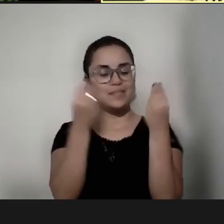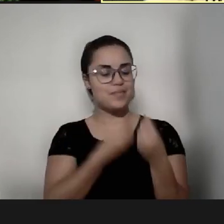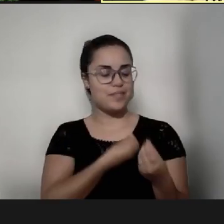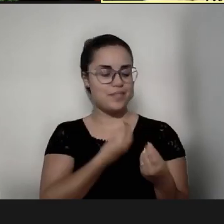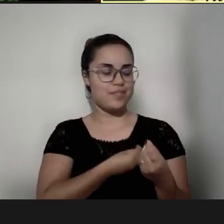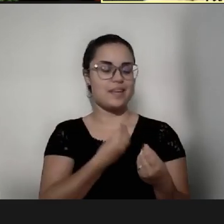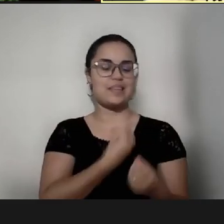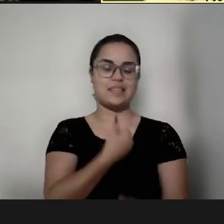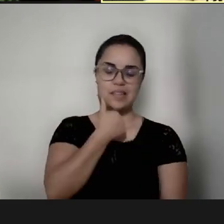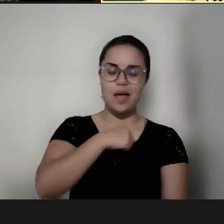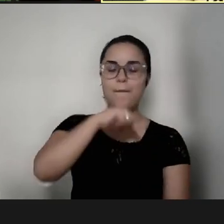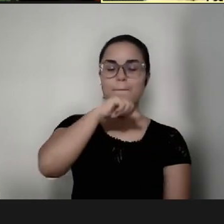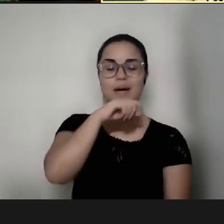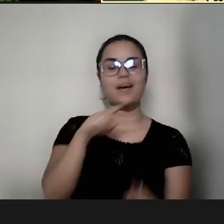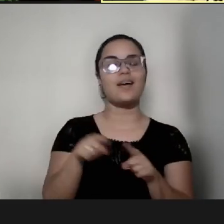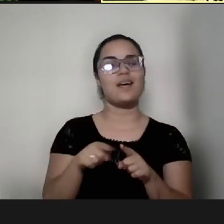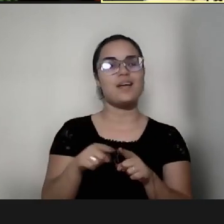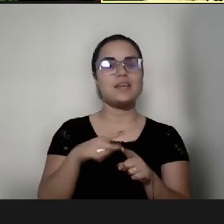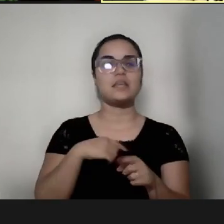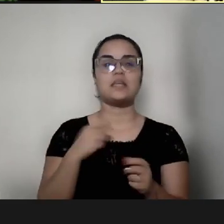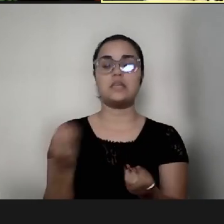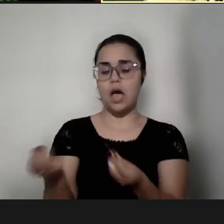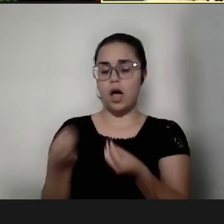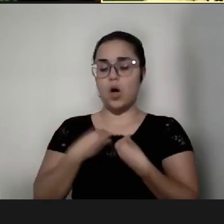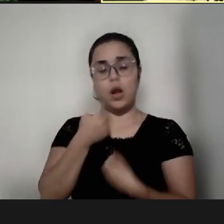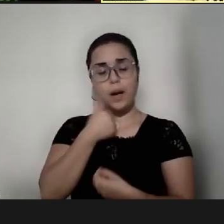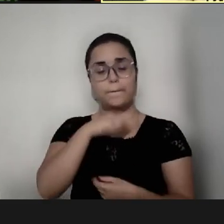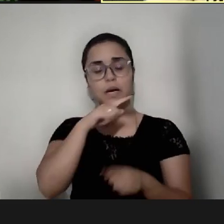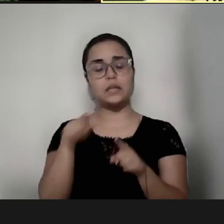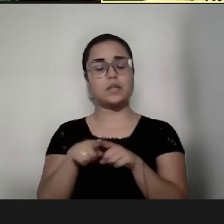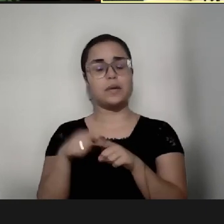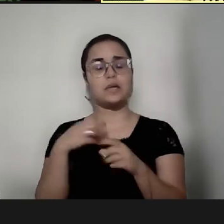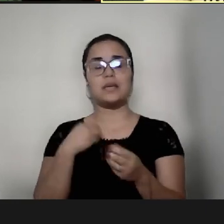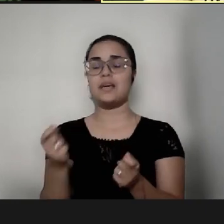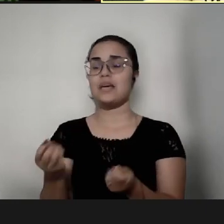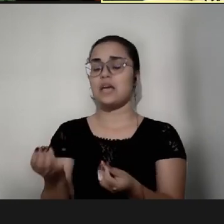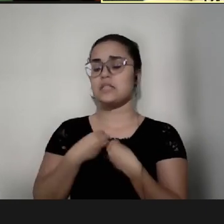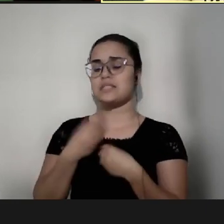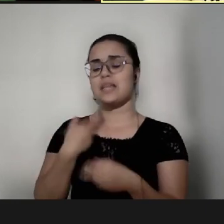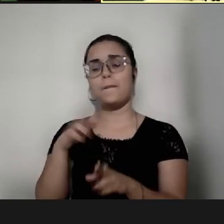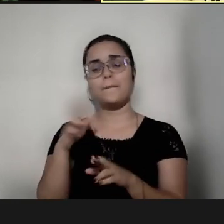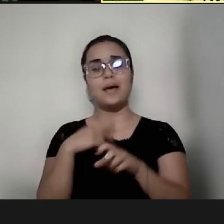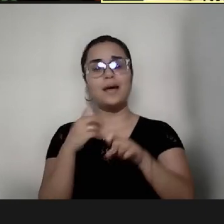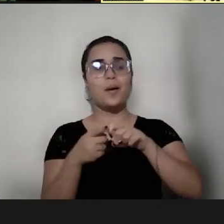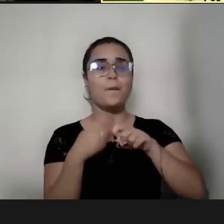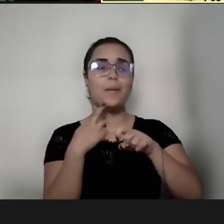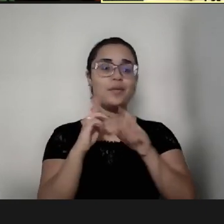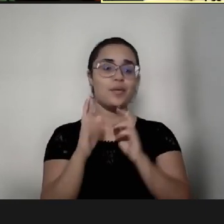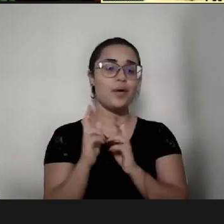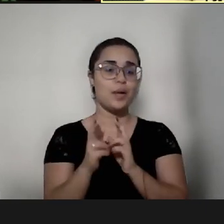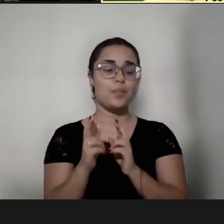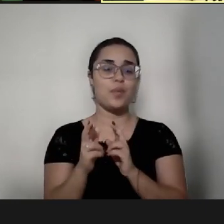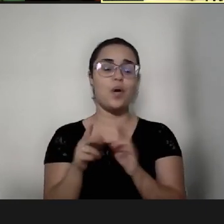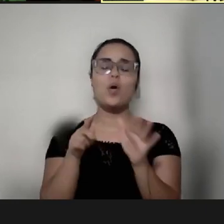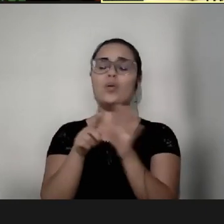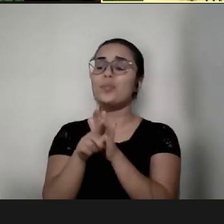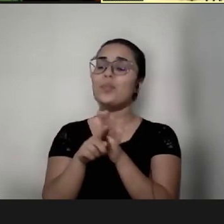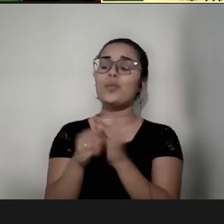atípicas que acabaram de receber um diagnóstico de um filho ou que estão em busca de descobrir.